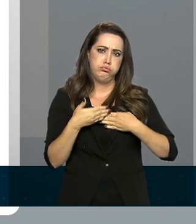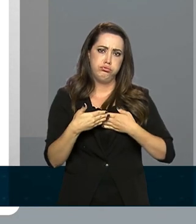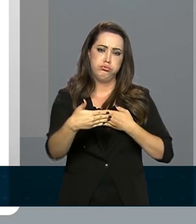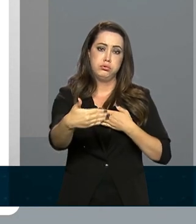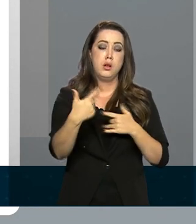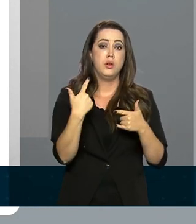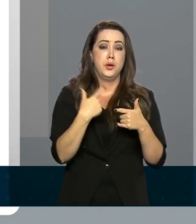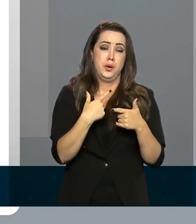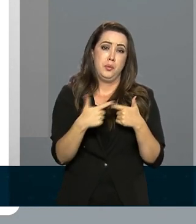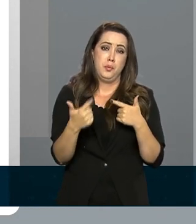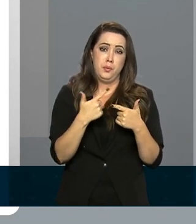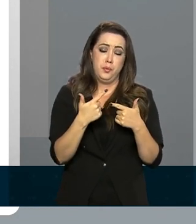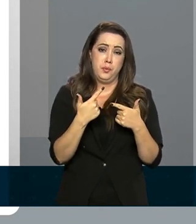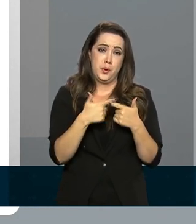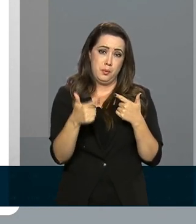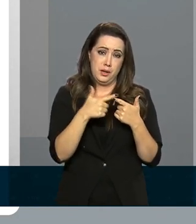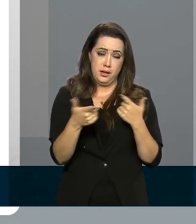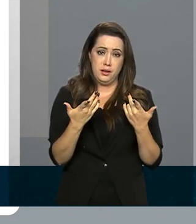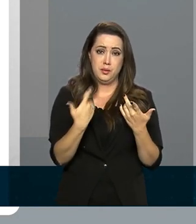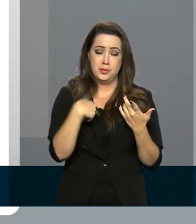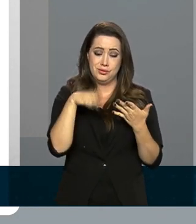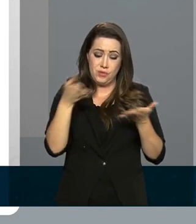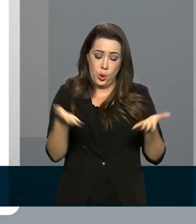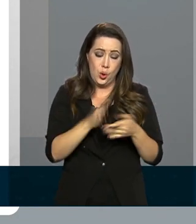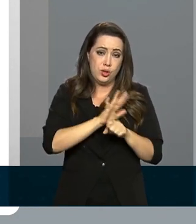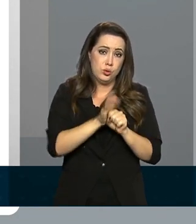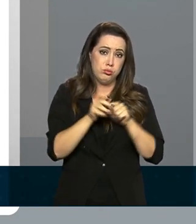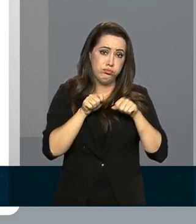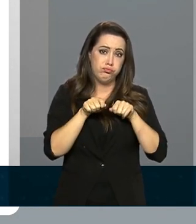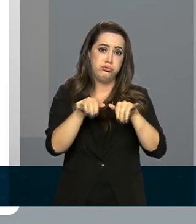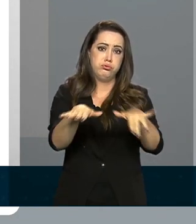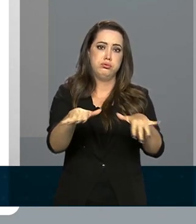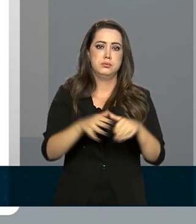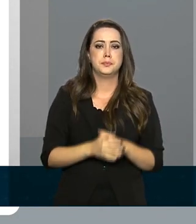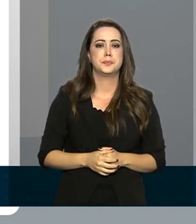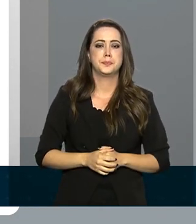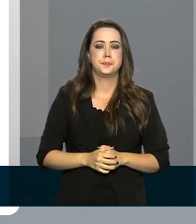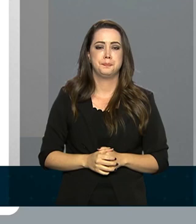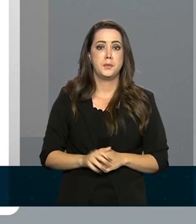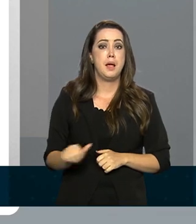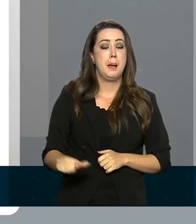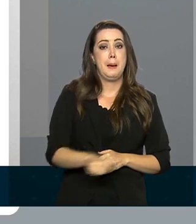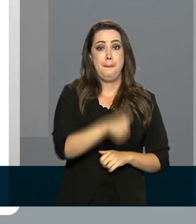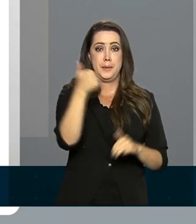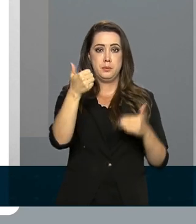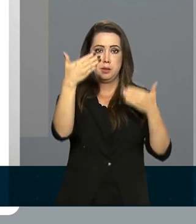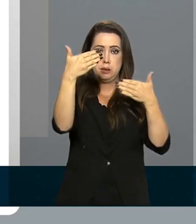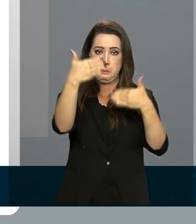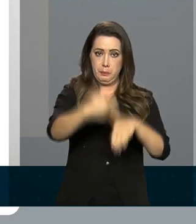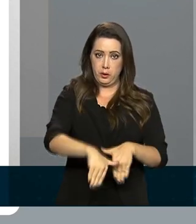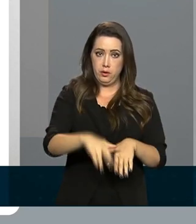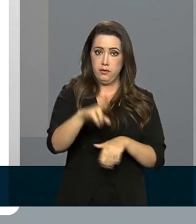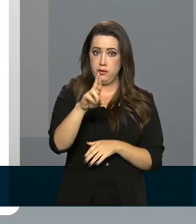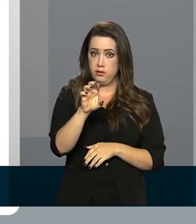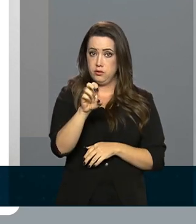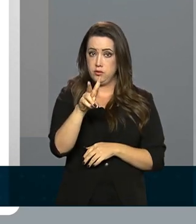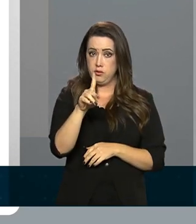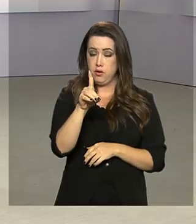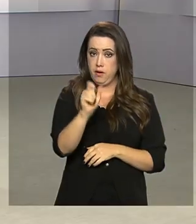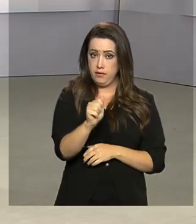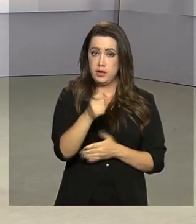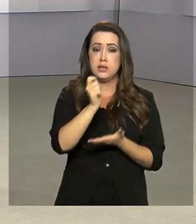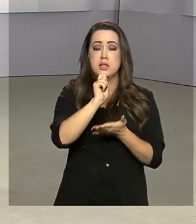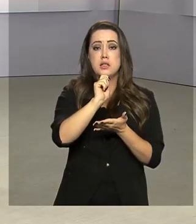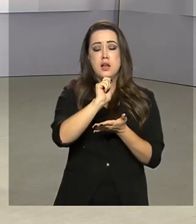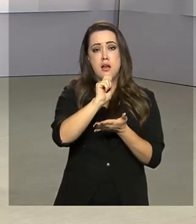em razão dos protocolos de saúde para o enfrentamento da pandemia de Covid-19. A primeira etapa do Revalida é formada por uma prova